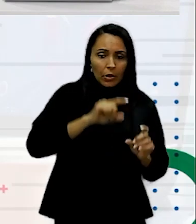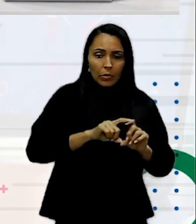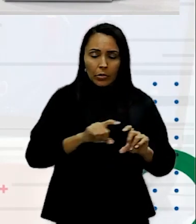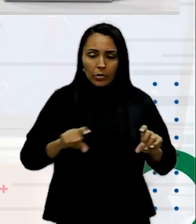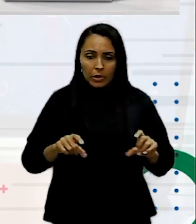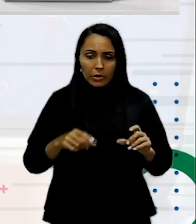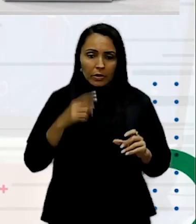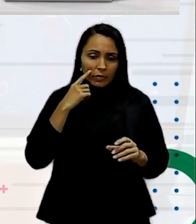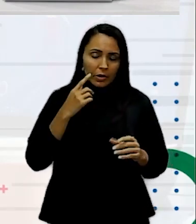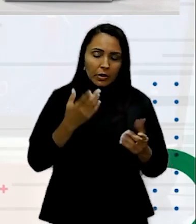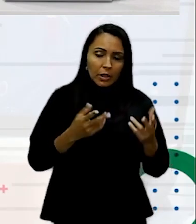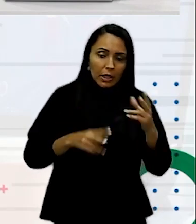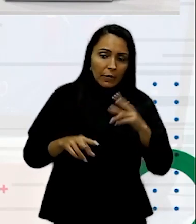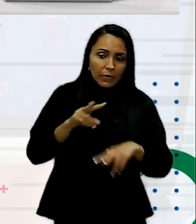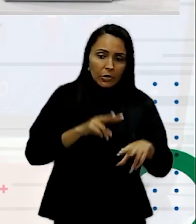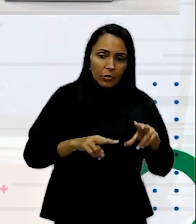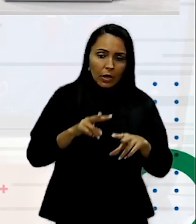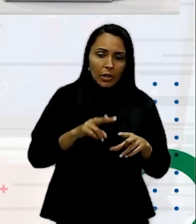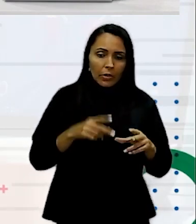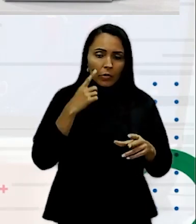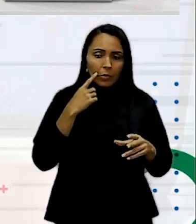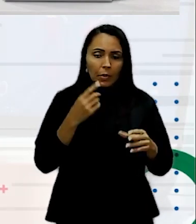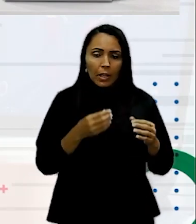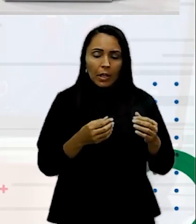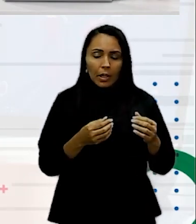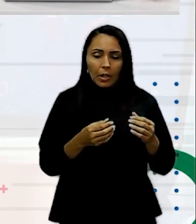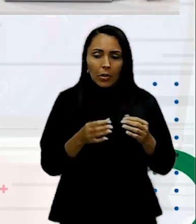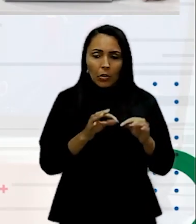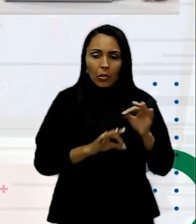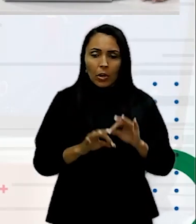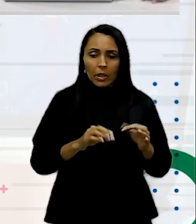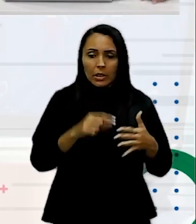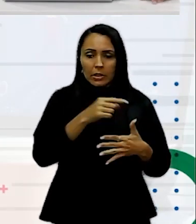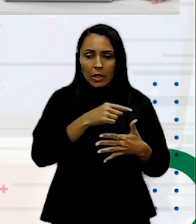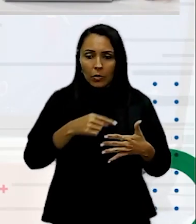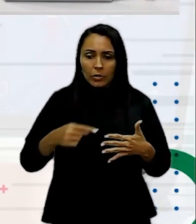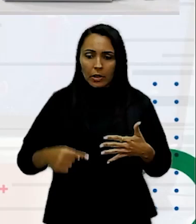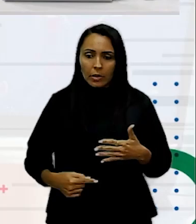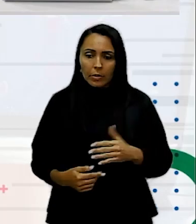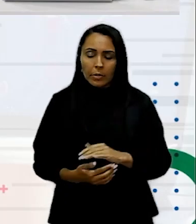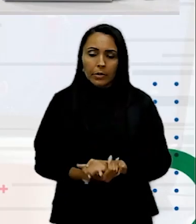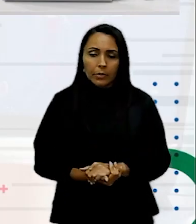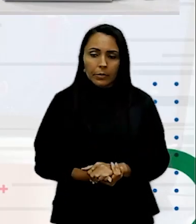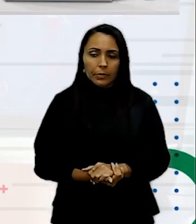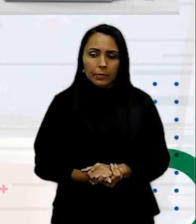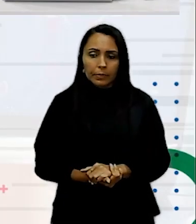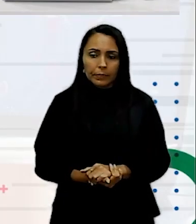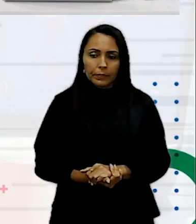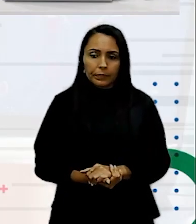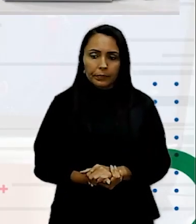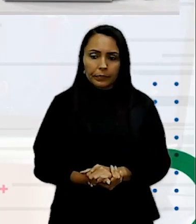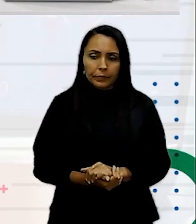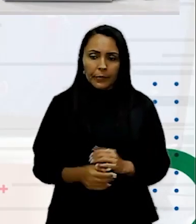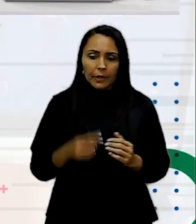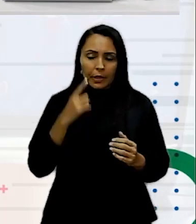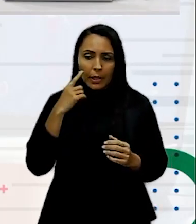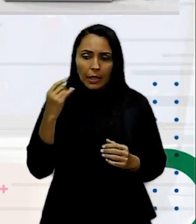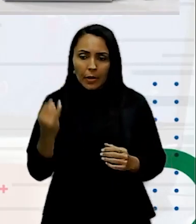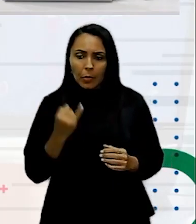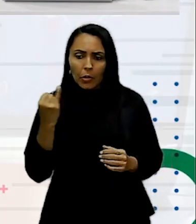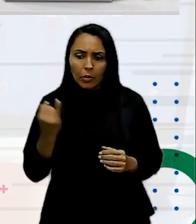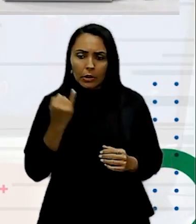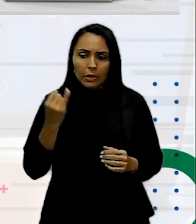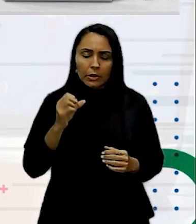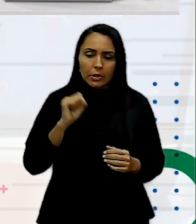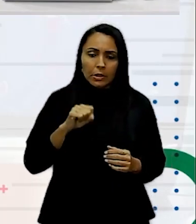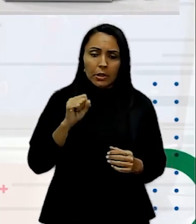criar Hierarquia visual E formar Associações Entre os elementos O espaçamento Ele é importante Porque é justamente